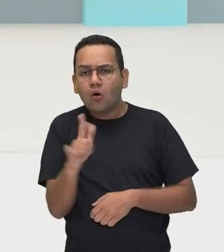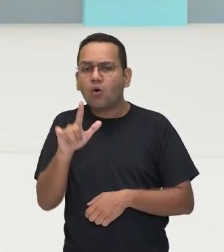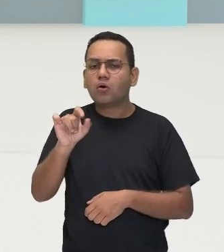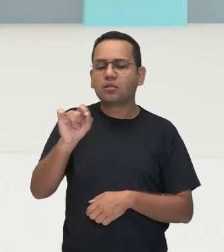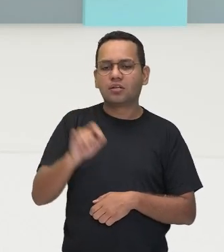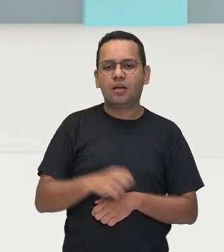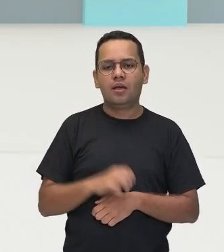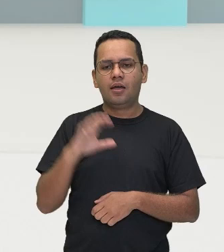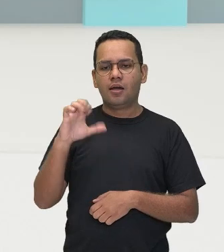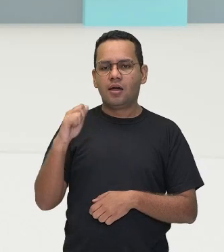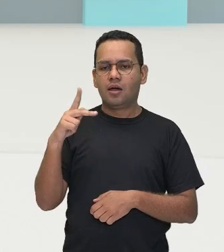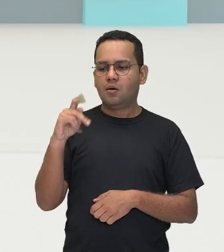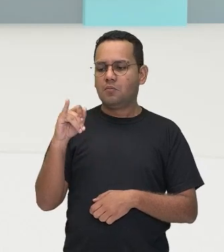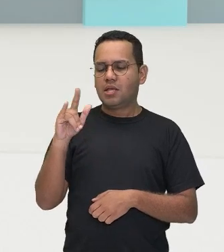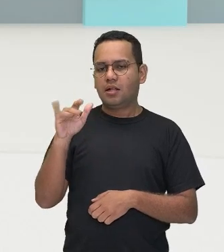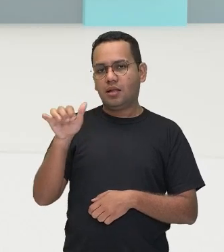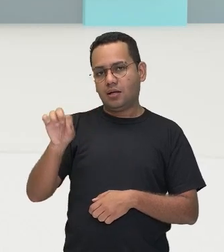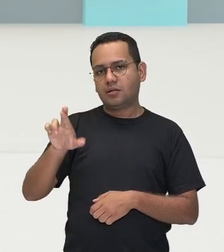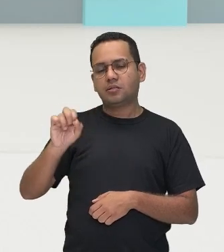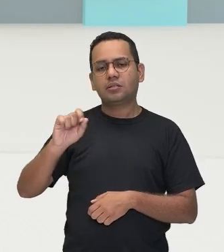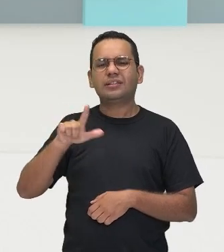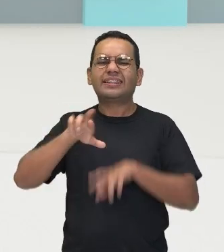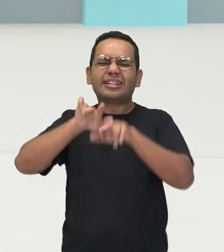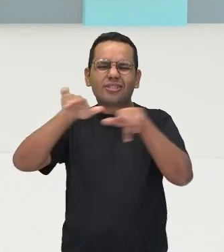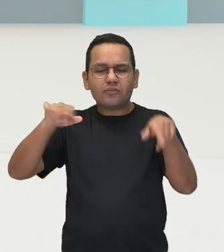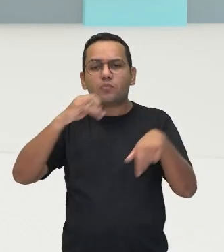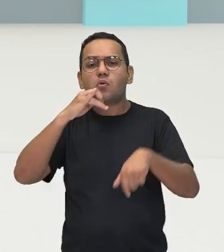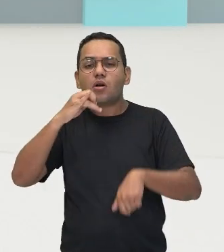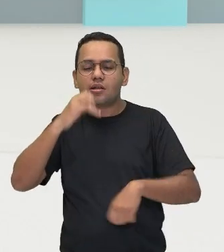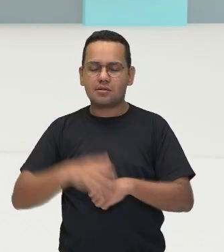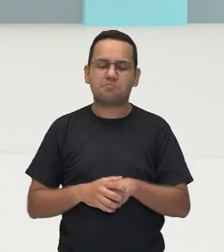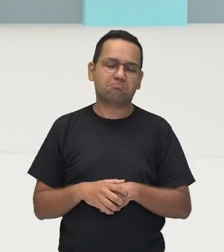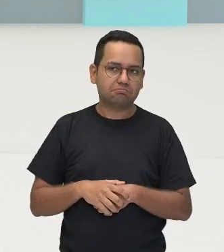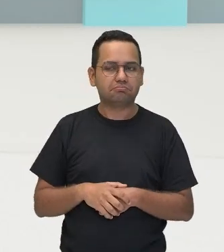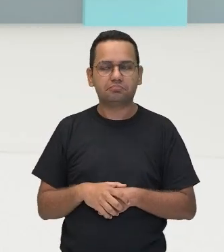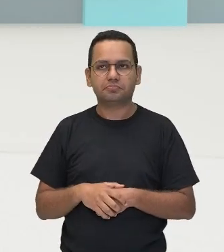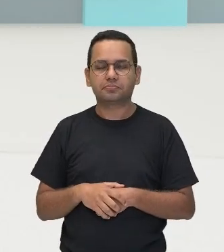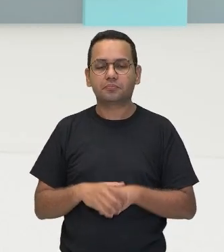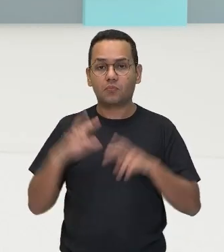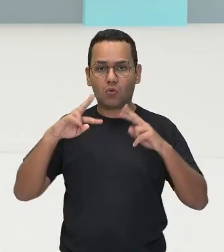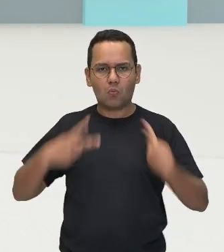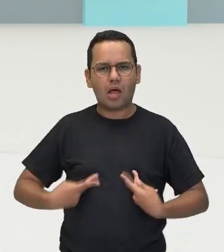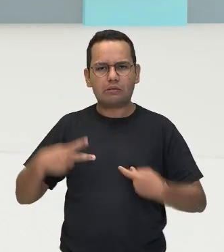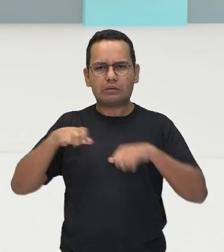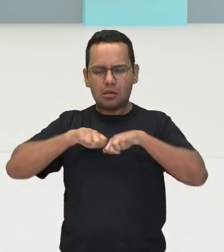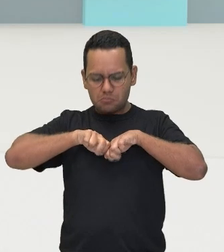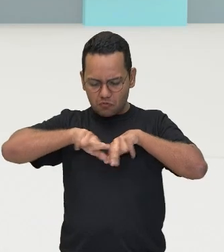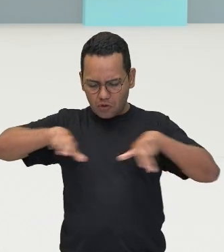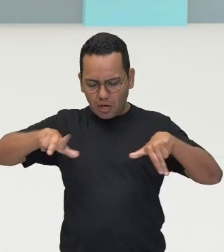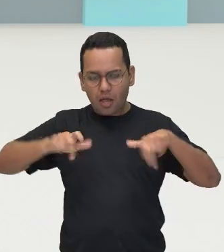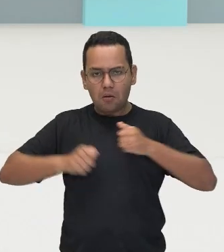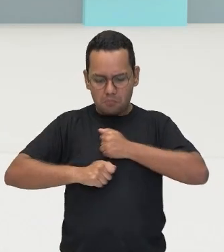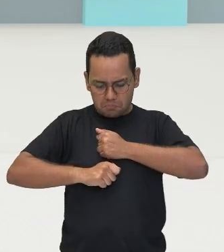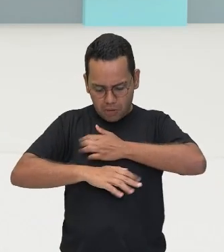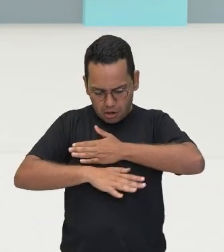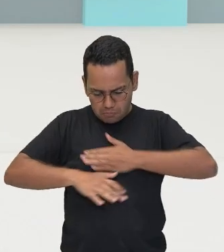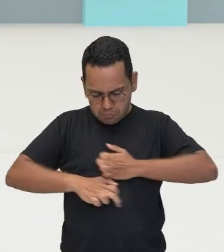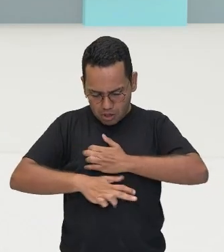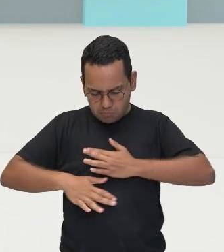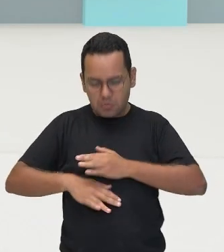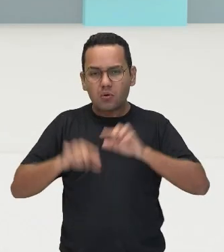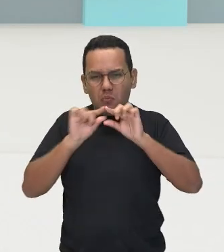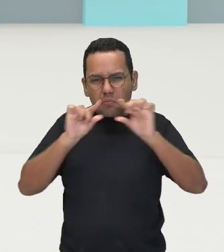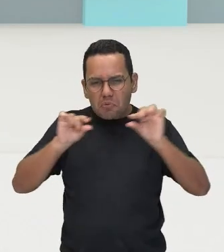pequenos, que vão levando o sangue para o tecido, para os órgãos. Ok? Tá bom? Então, isso aí